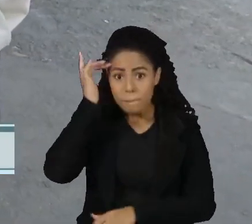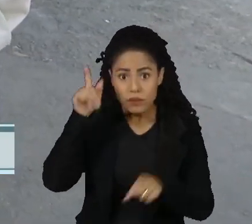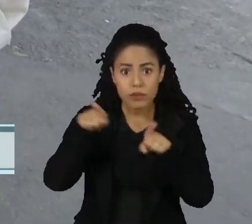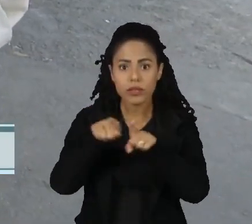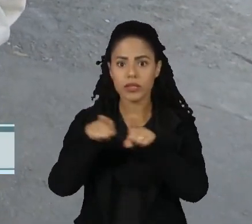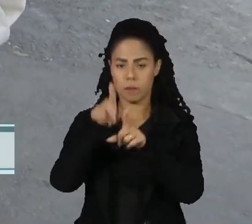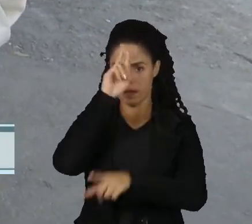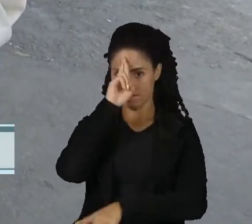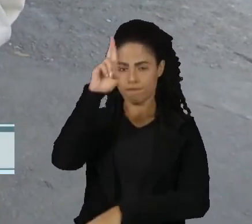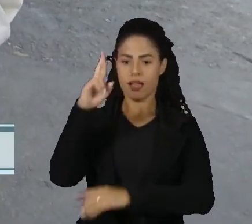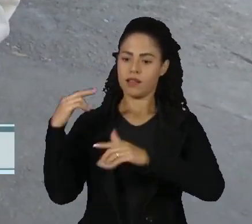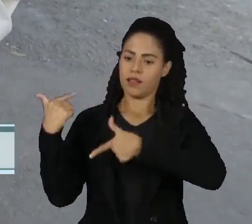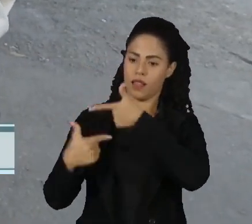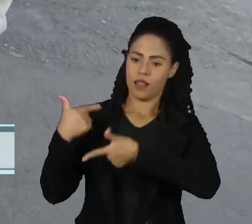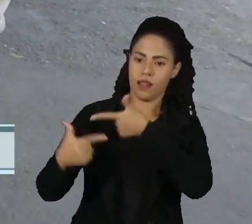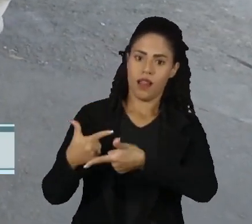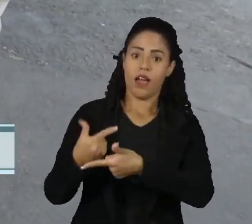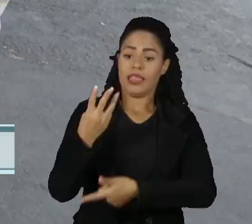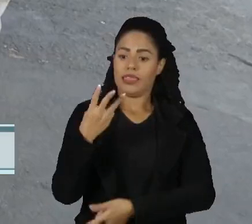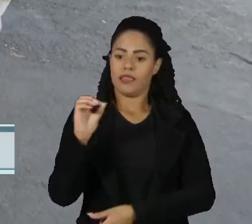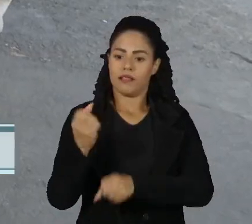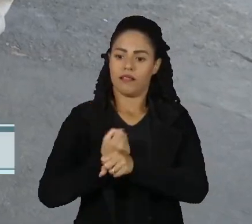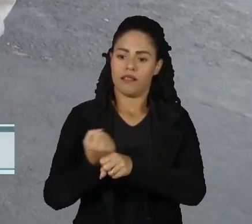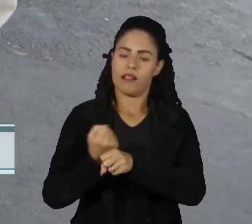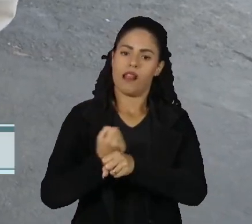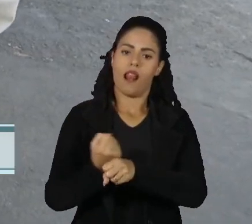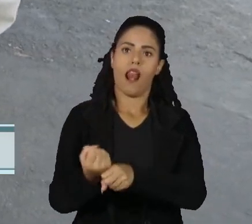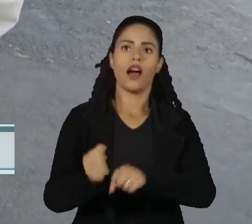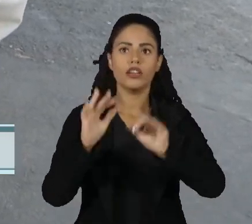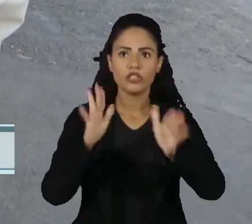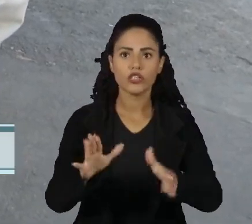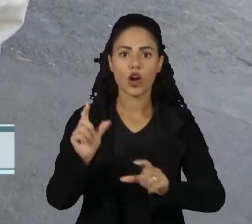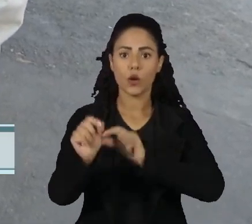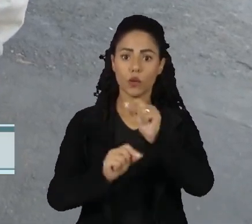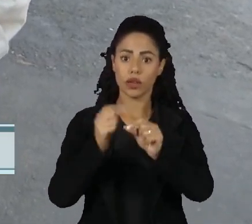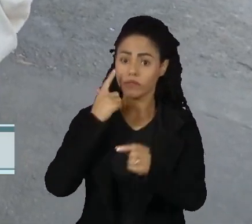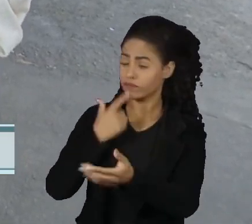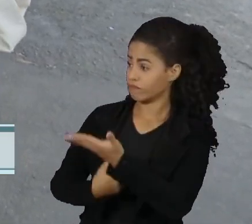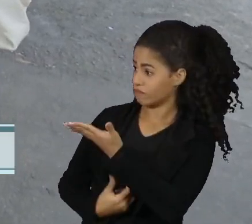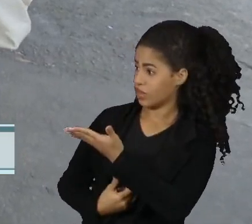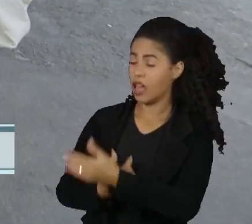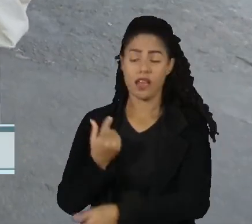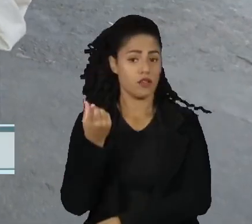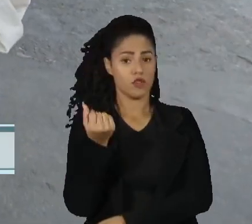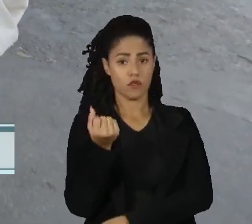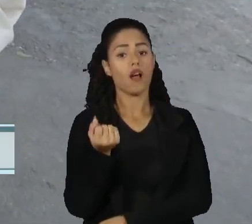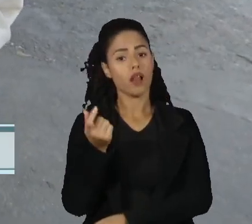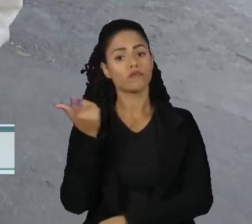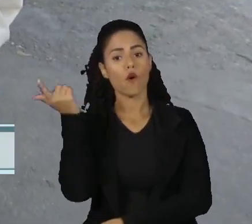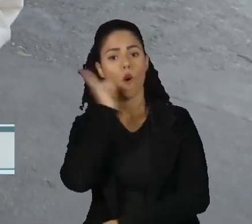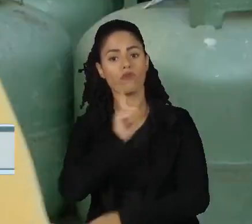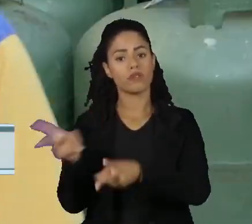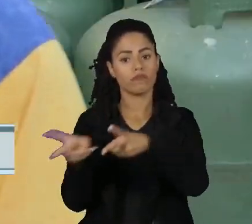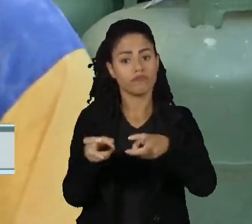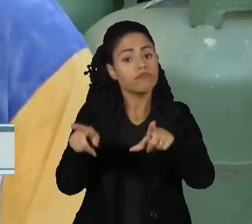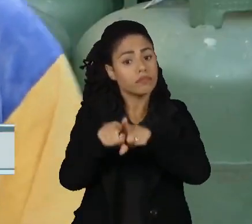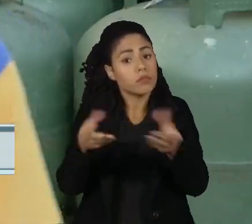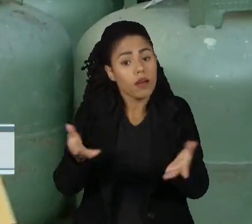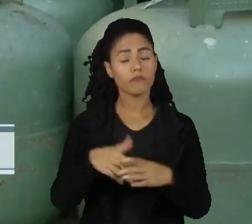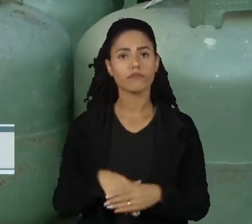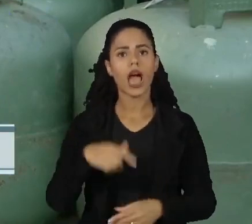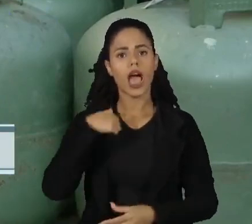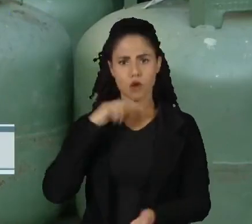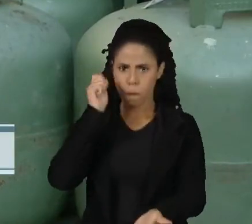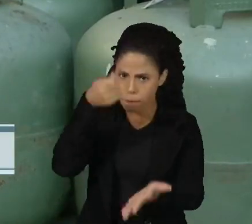depósito, que está no negócio há mais de 30 anos, garante que com esse preço ele consegue ter lucro. Eu pago